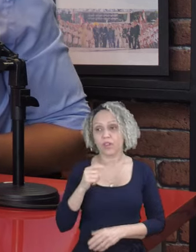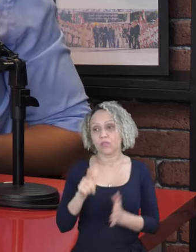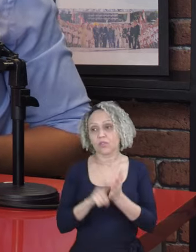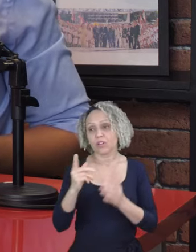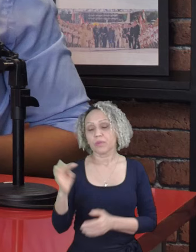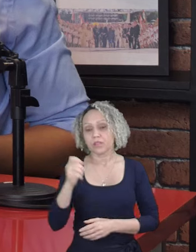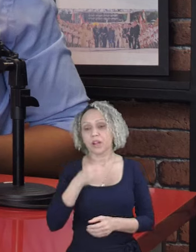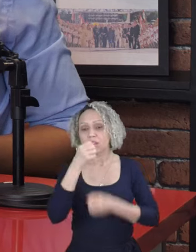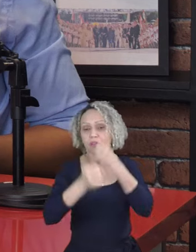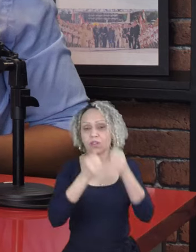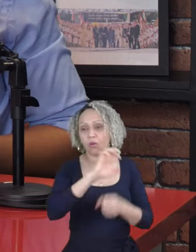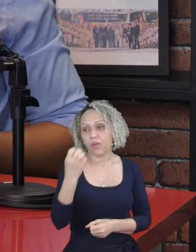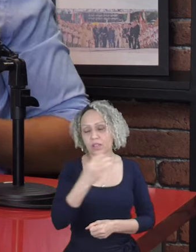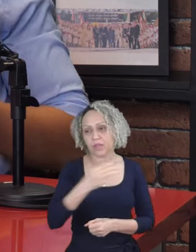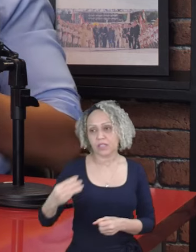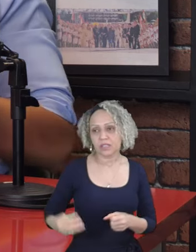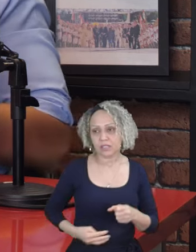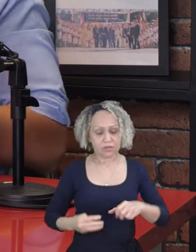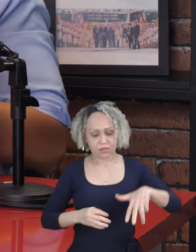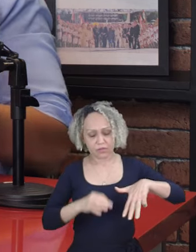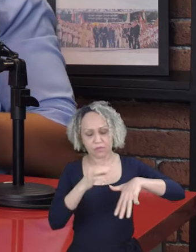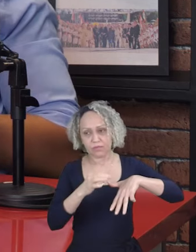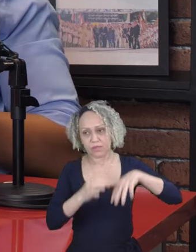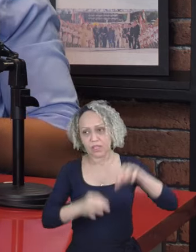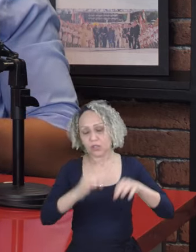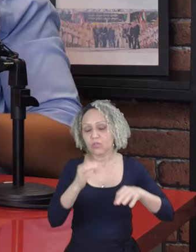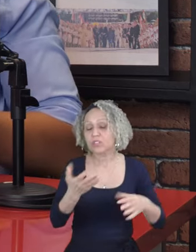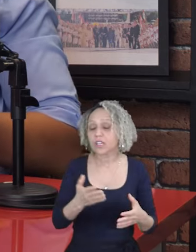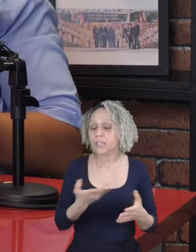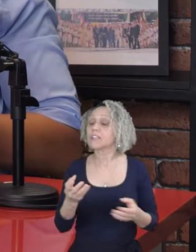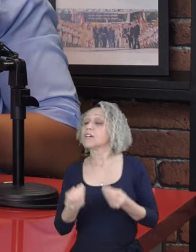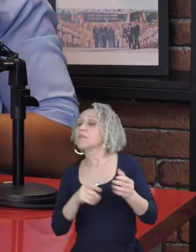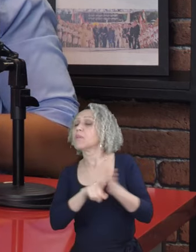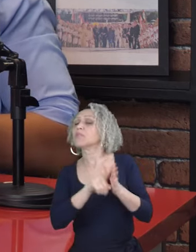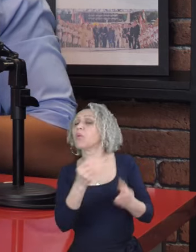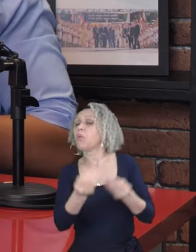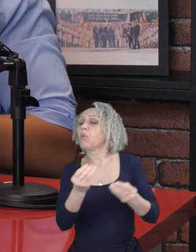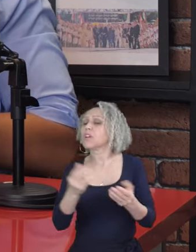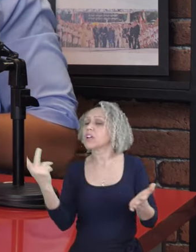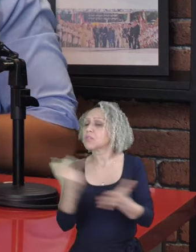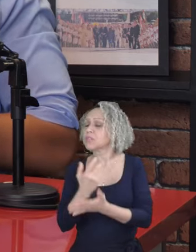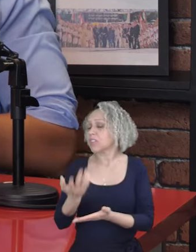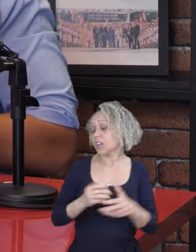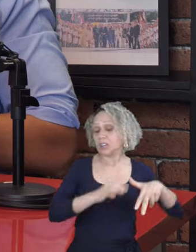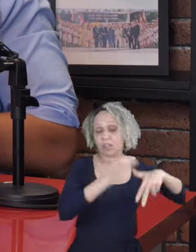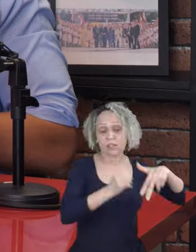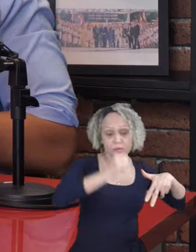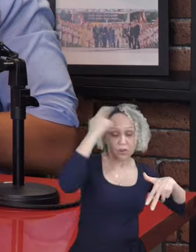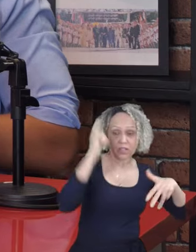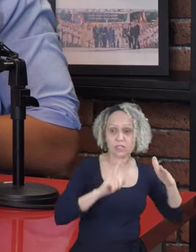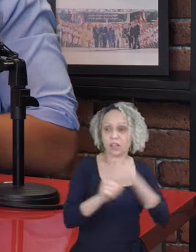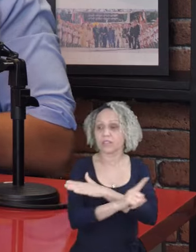-ministro da Justiça, Eugênio Aragão, que comentou o julgamento de Moro e o que muda no TSE com a saída de